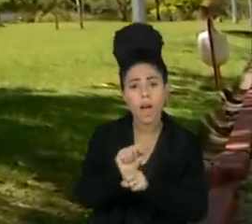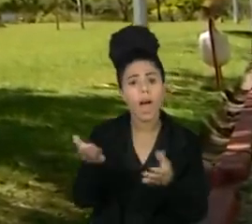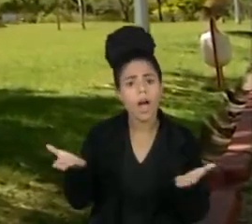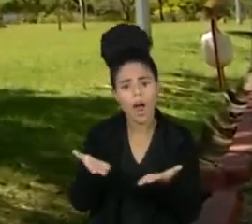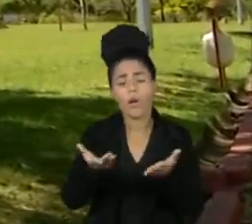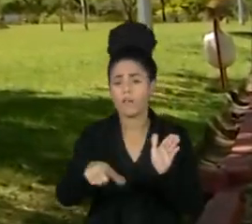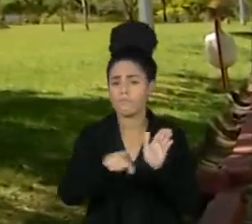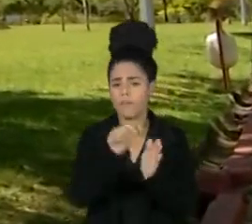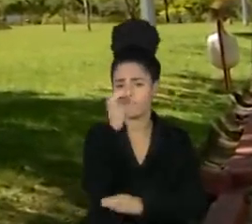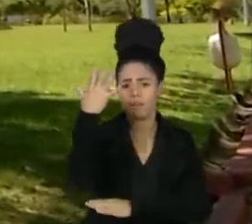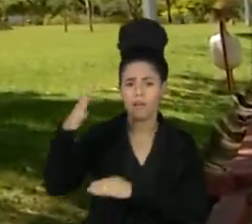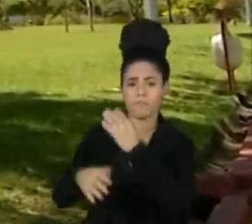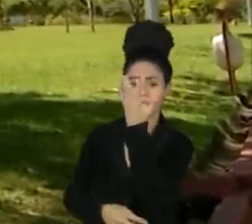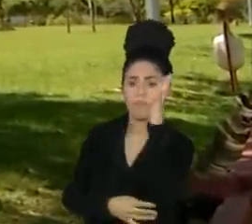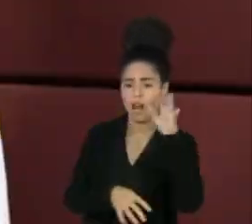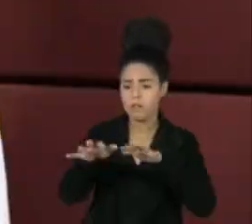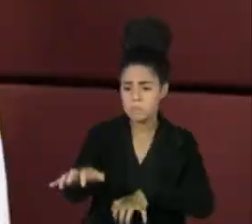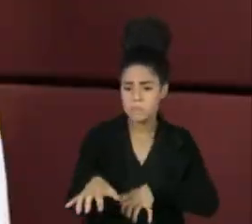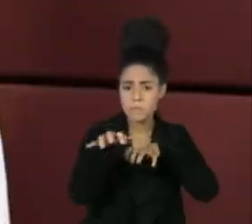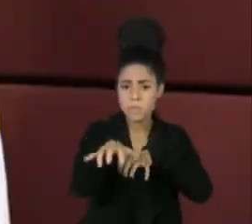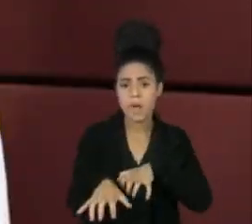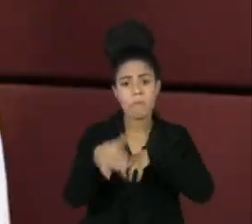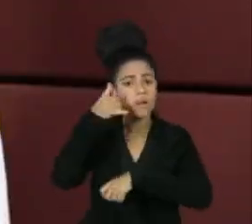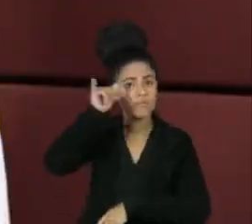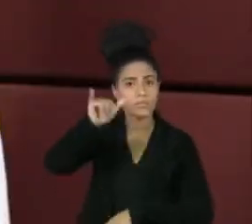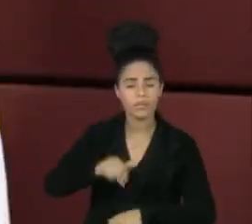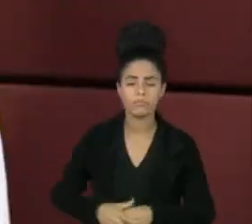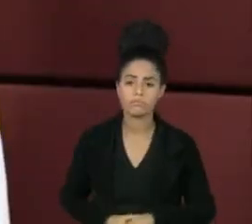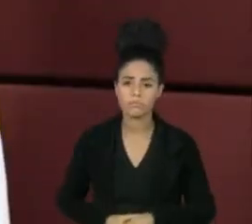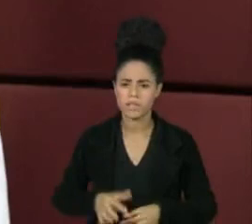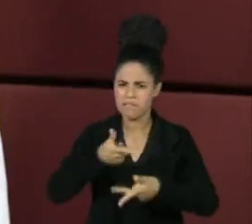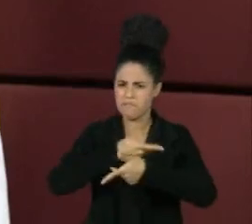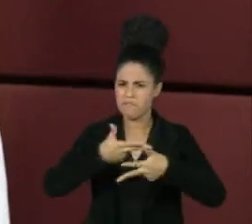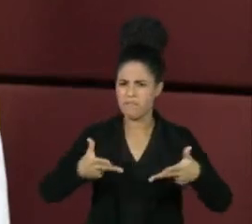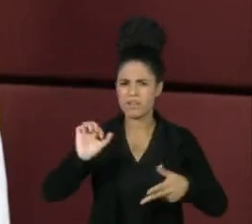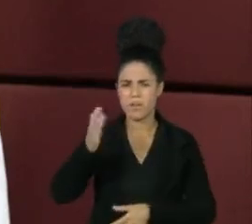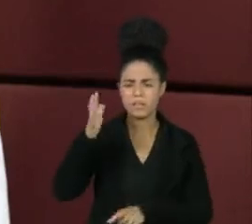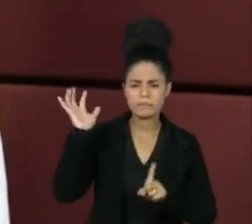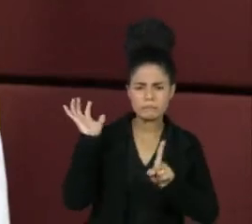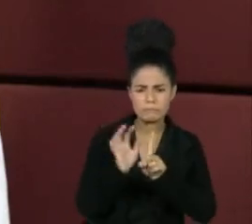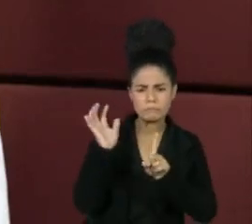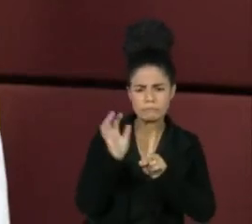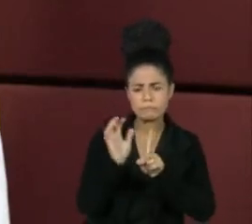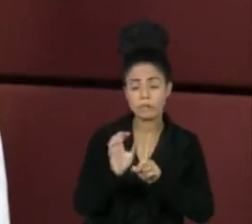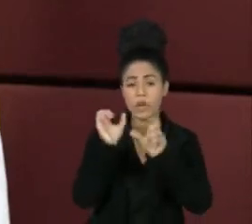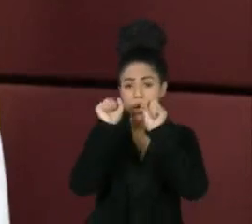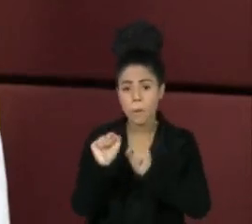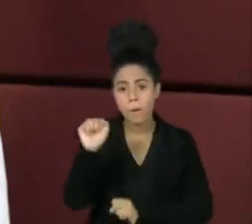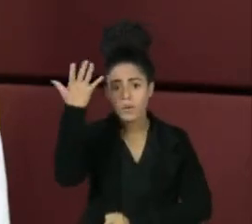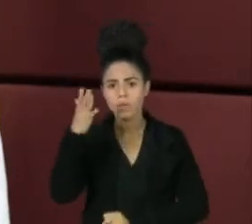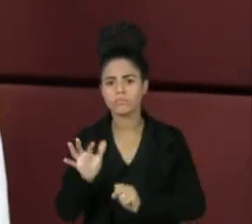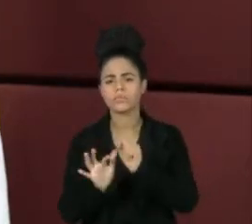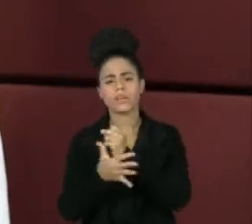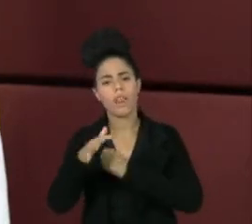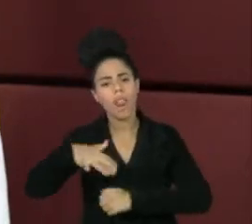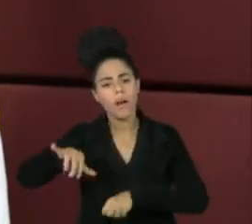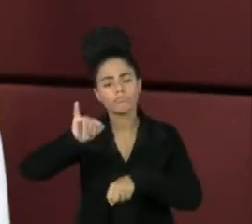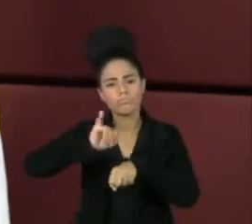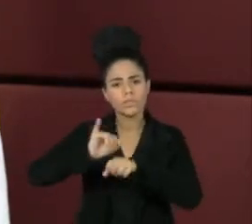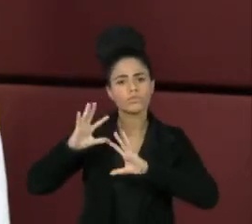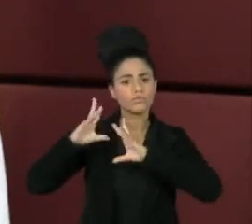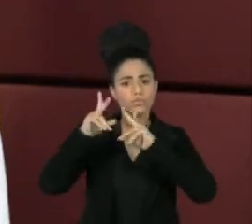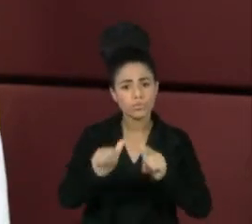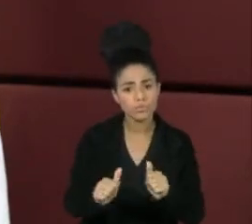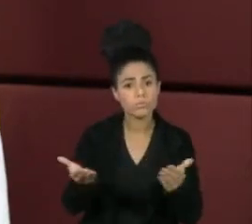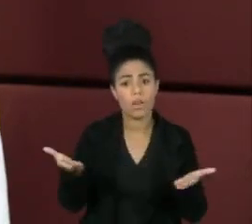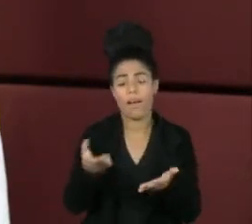licença ambiental de exploração. Existem diversas incertezas dos impactos na segurança hídrica da capital, nos ruídos que